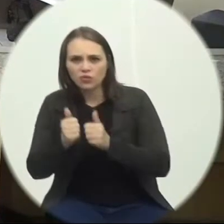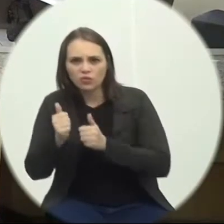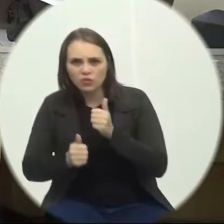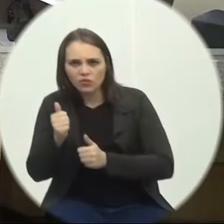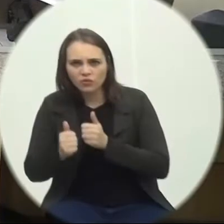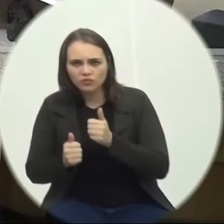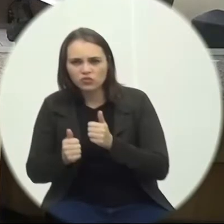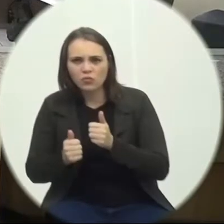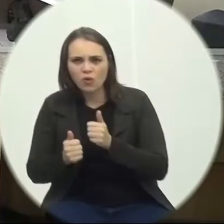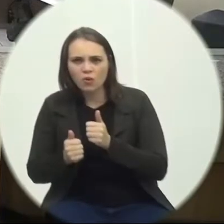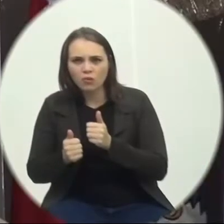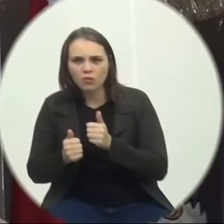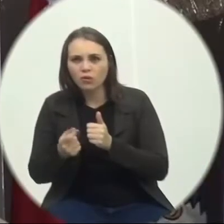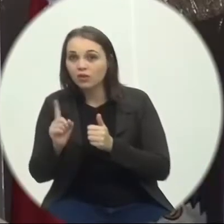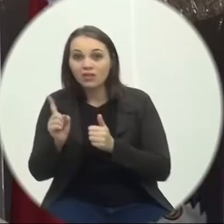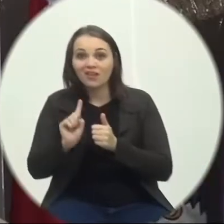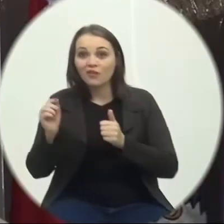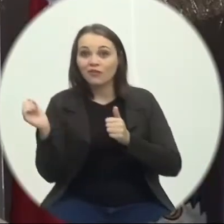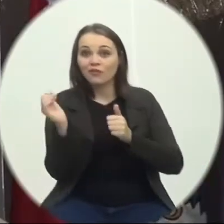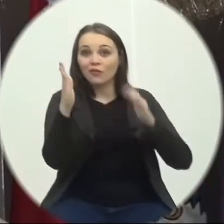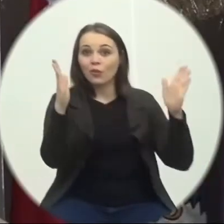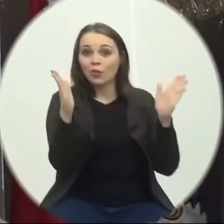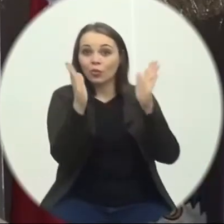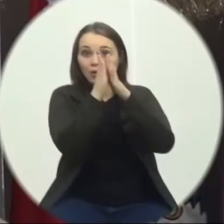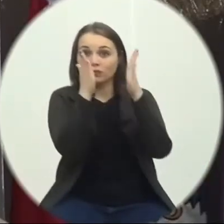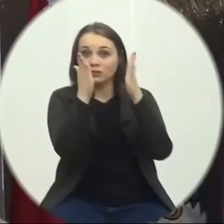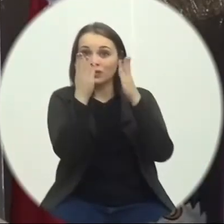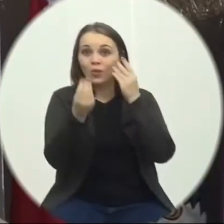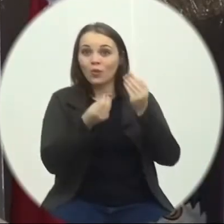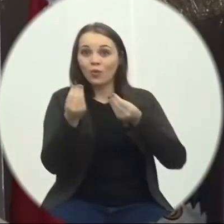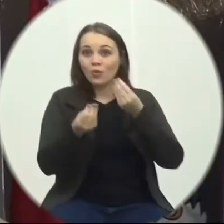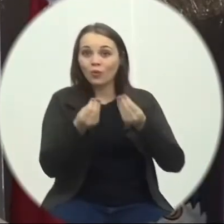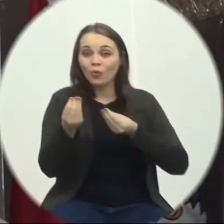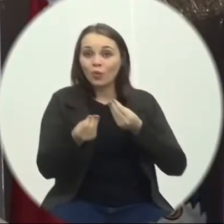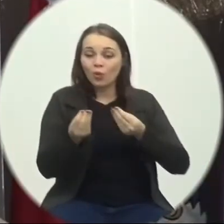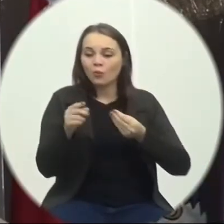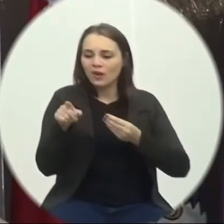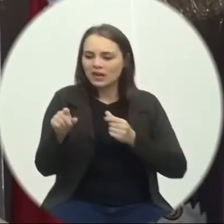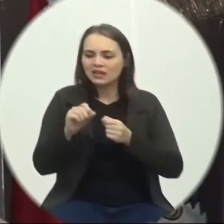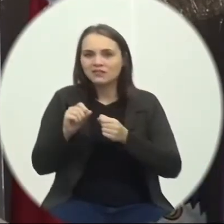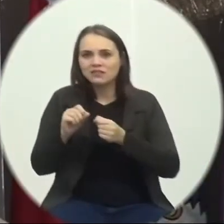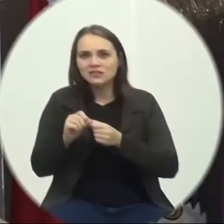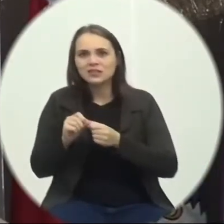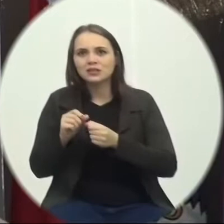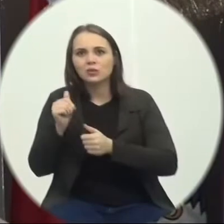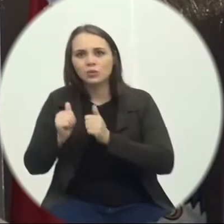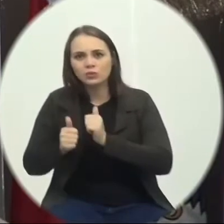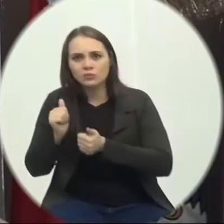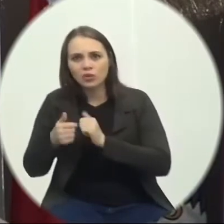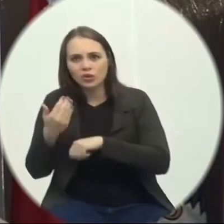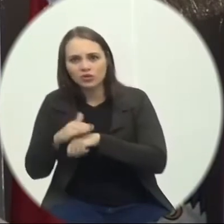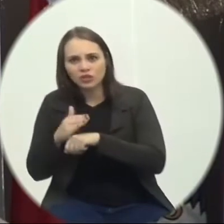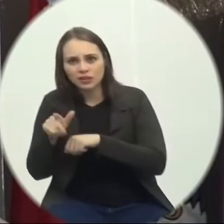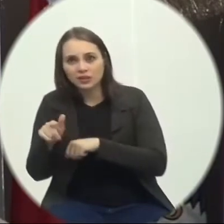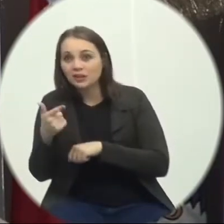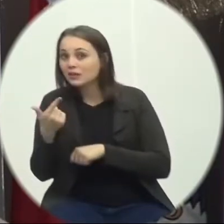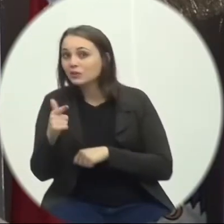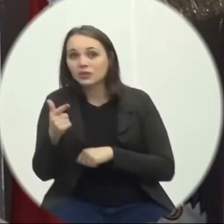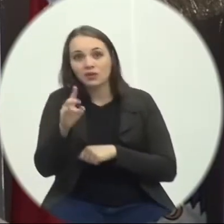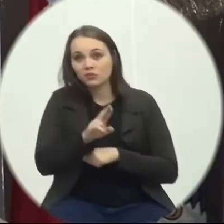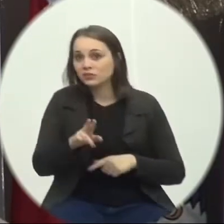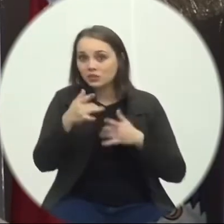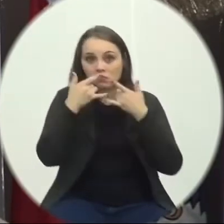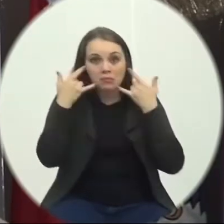mão Como que o Luiz Passou Como que Luiz Estava praticando O esporte dele Sem máscara Né